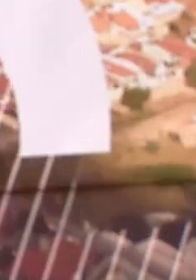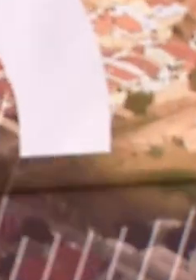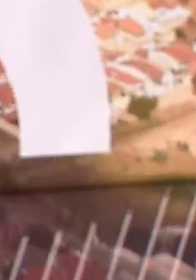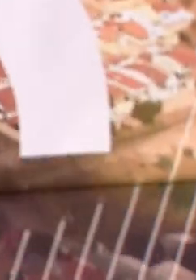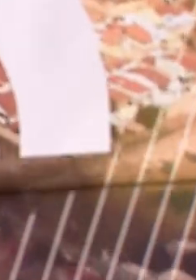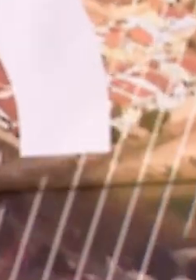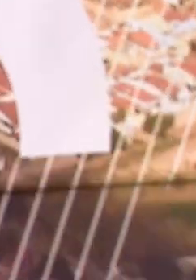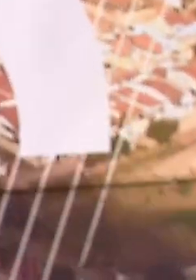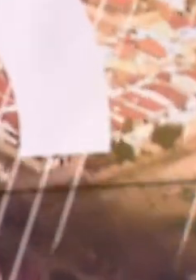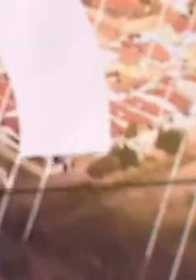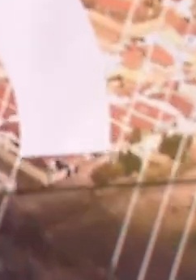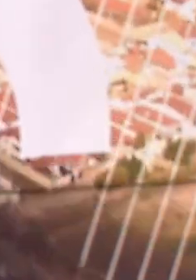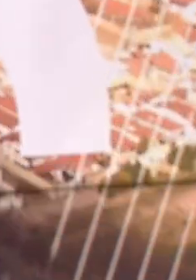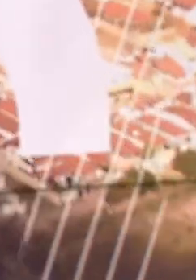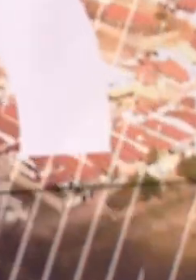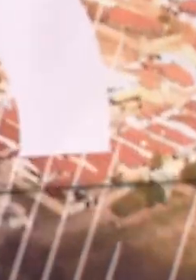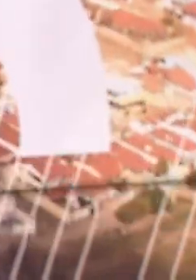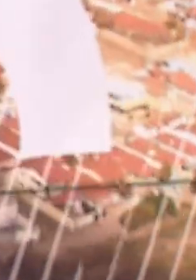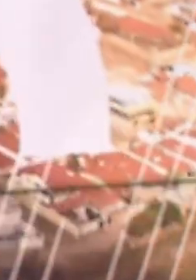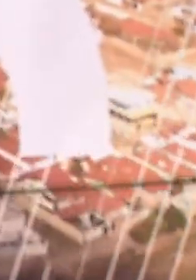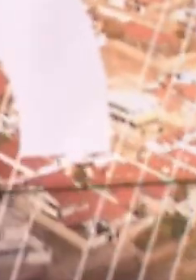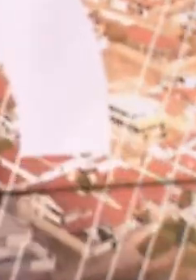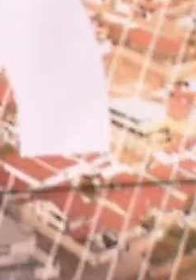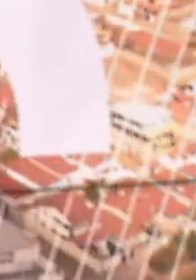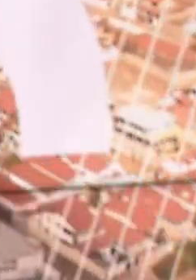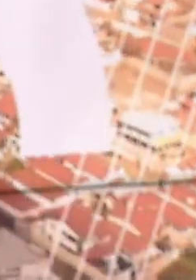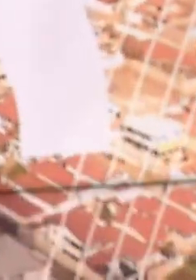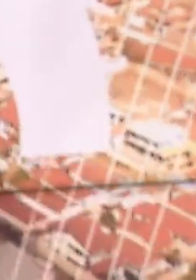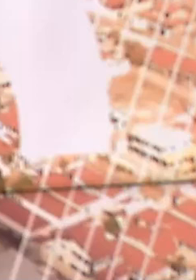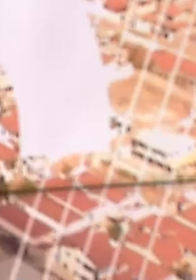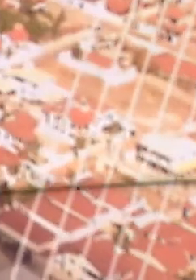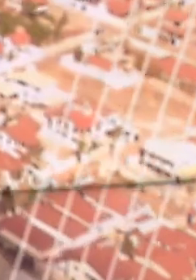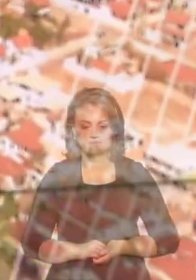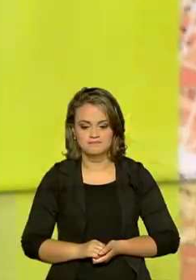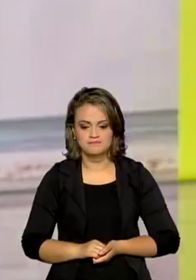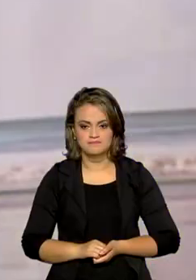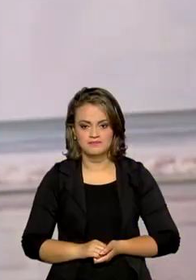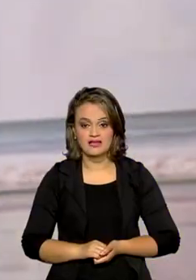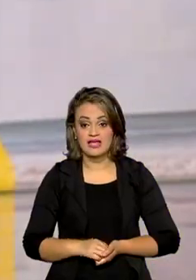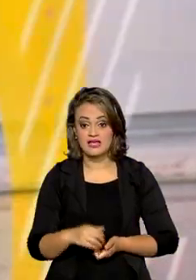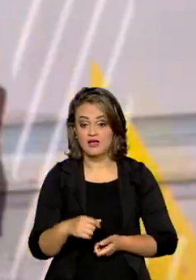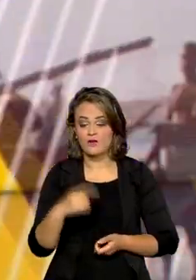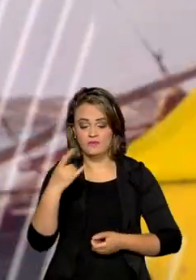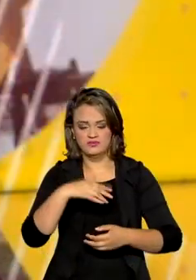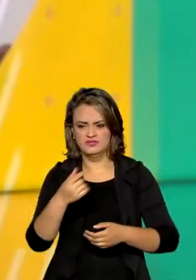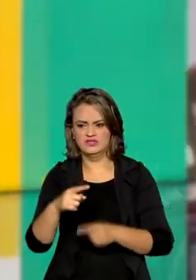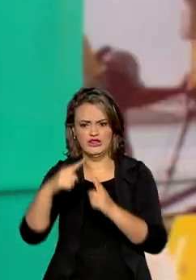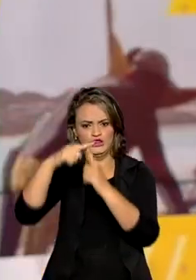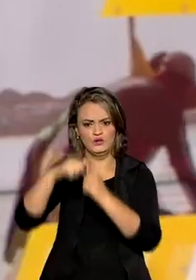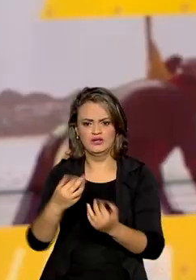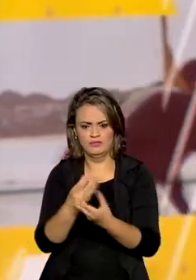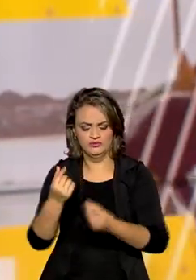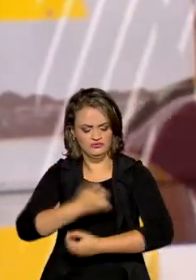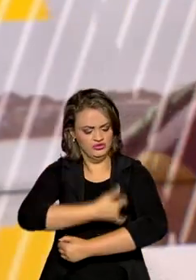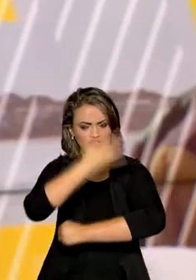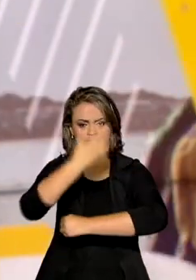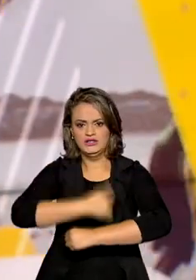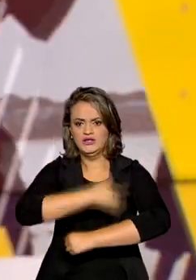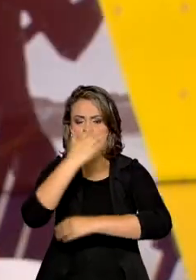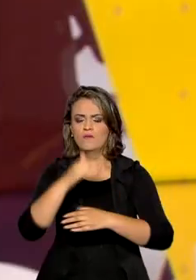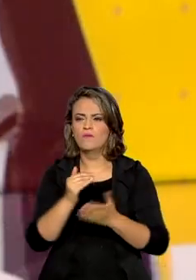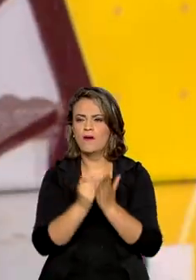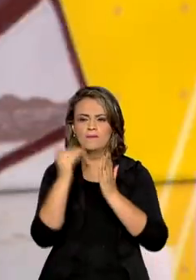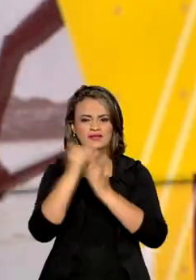A safra deste ano deve ultrapassar 270 milhões de toneladas de grãos, de acordo com a Conab. Um aumento de